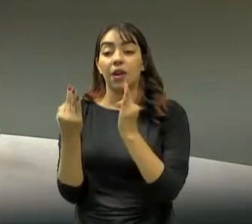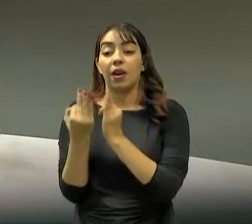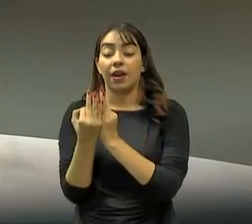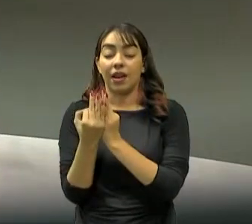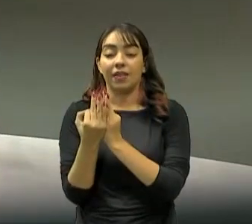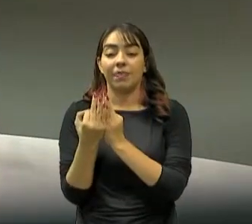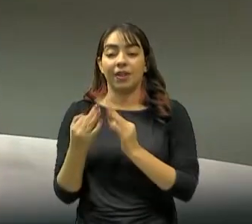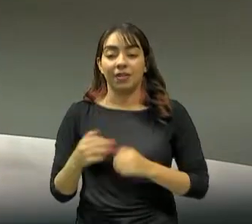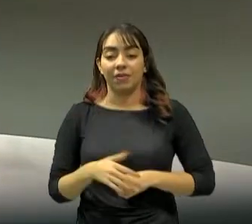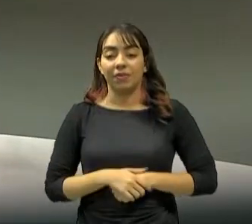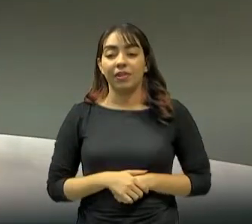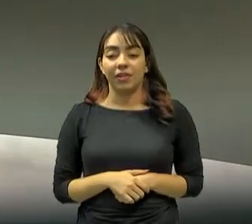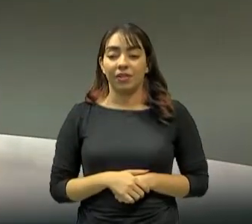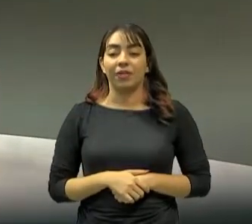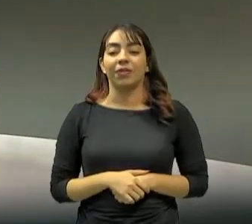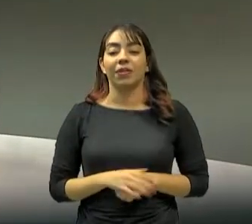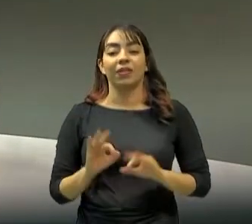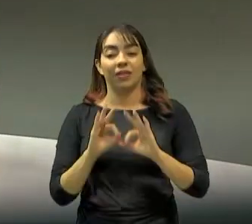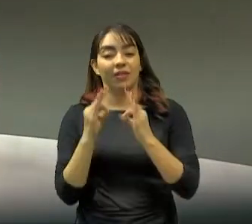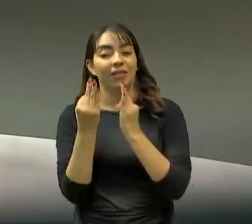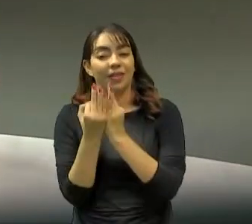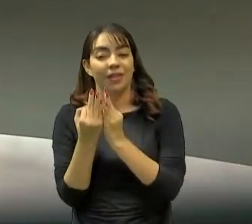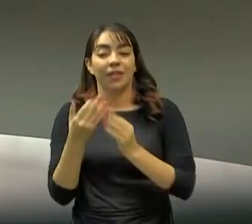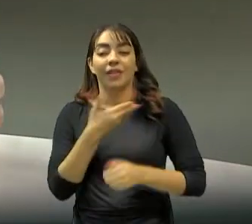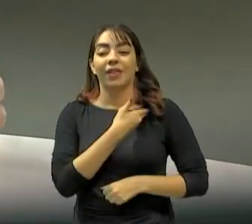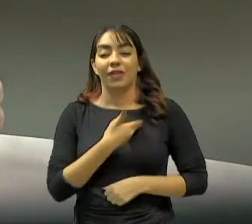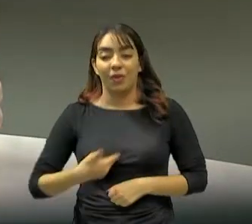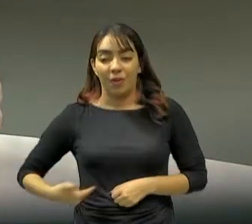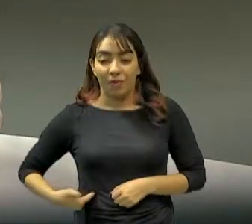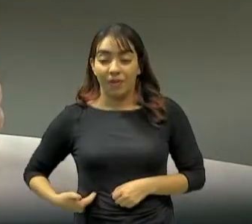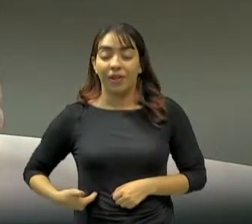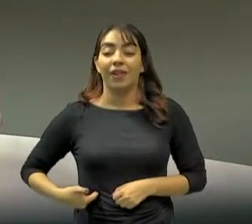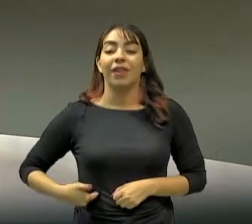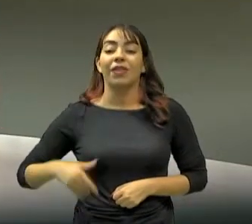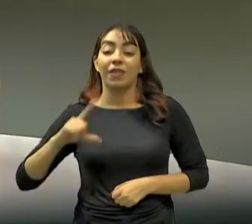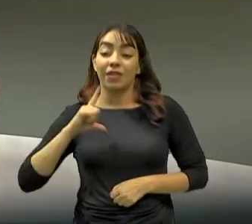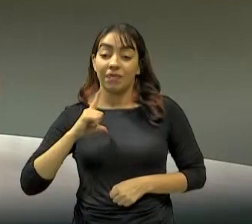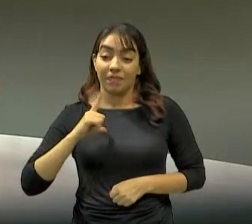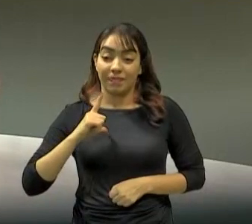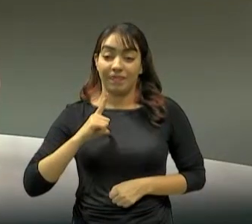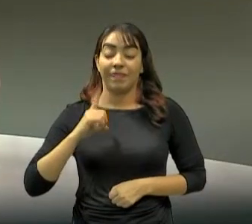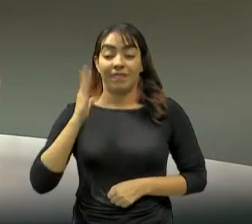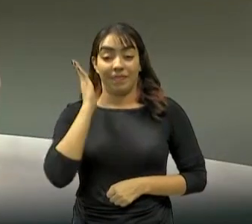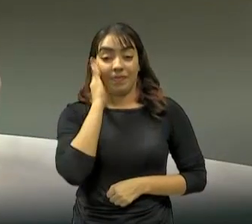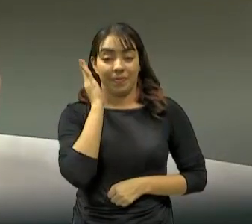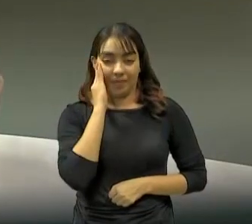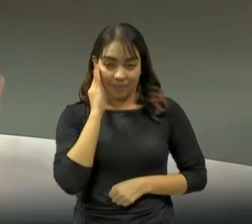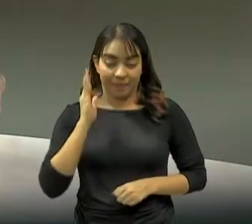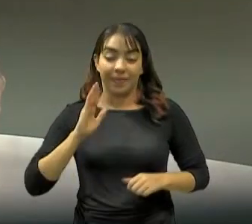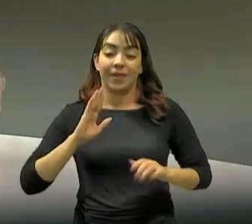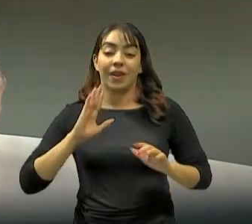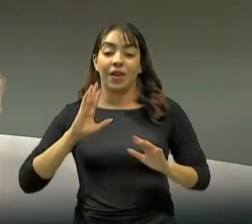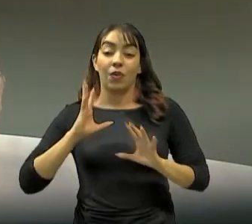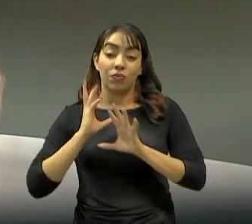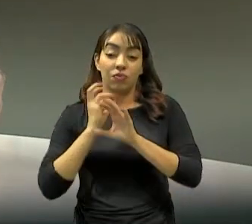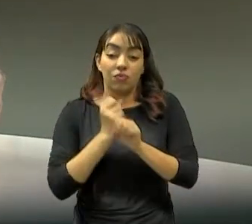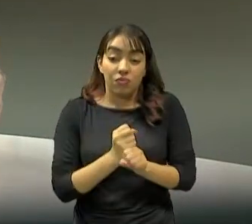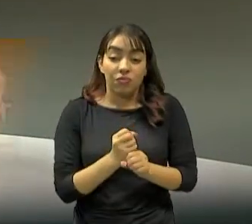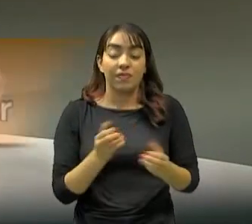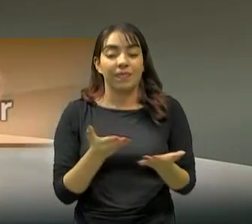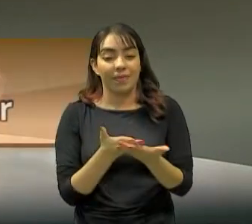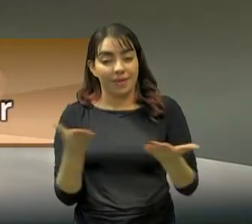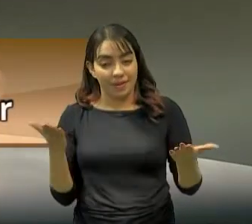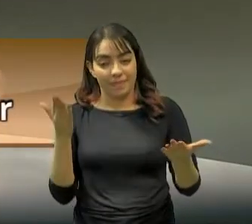em função do mesmo objetivo. E aí, essa é a temática que a gente trouxe aqui, como olhar uma contribuição para o mundo das